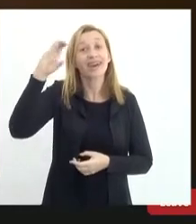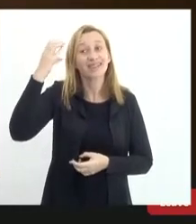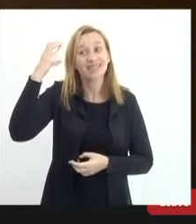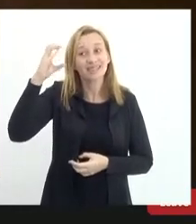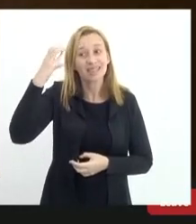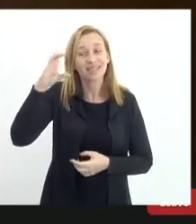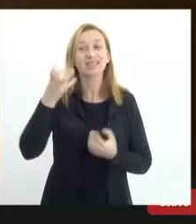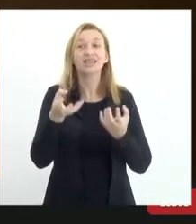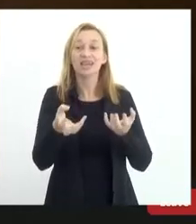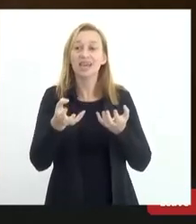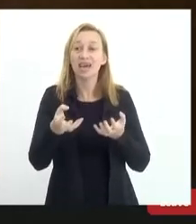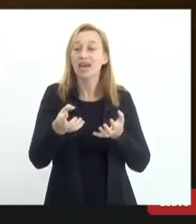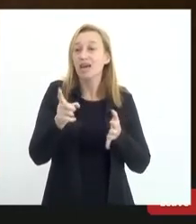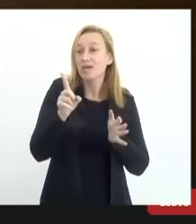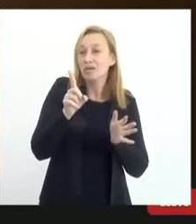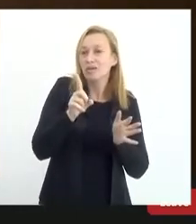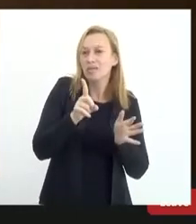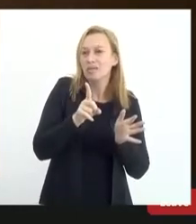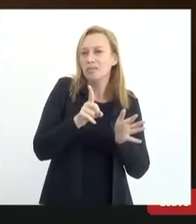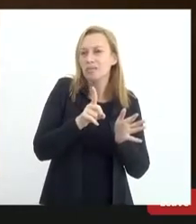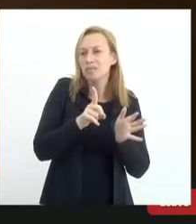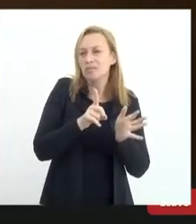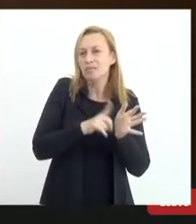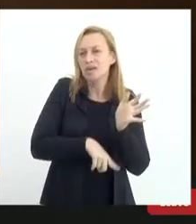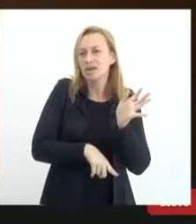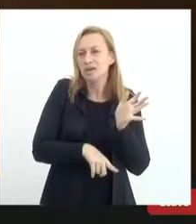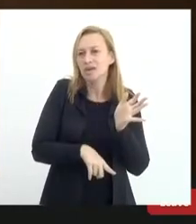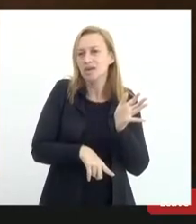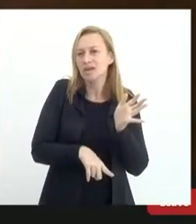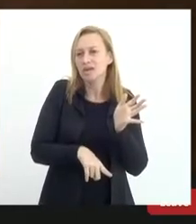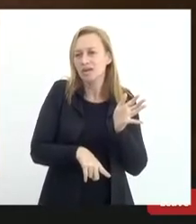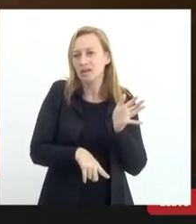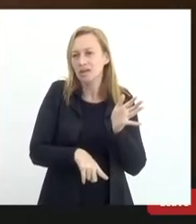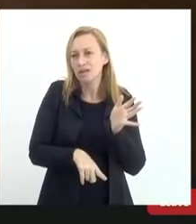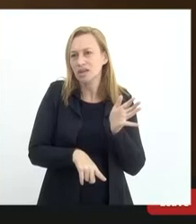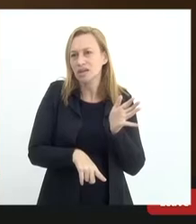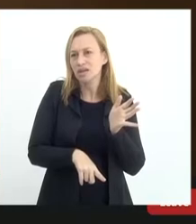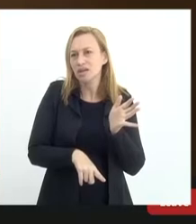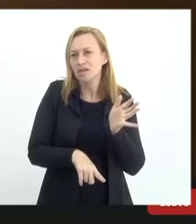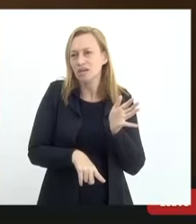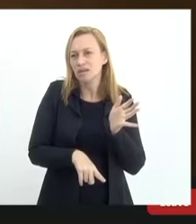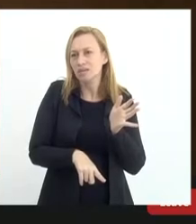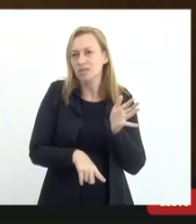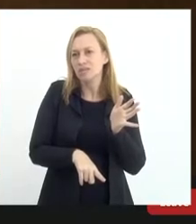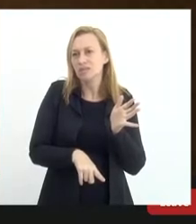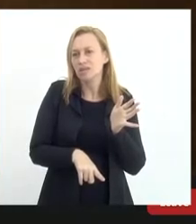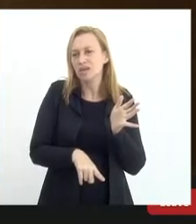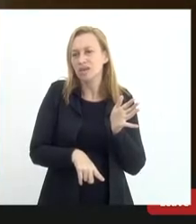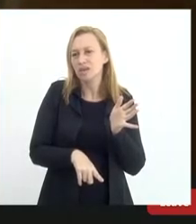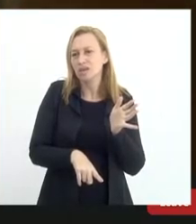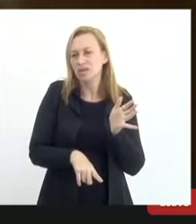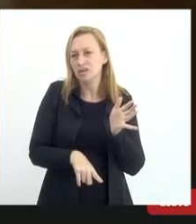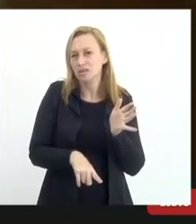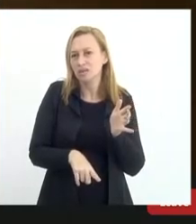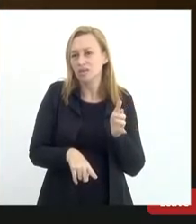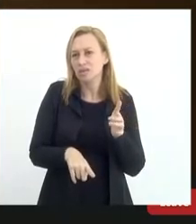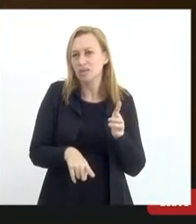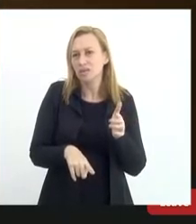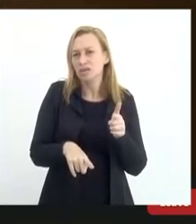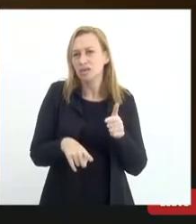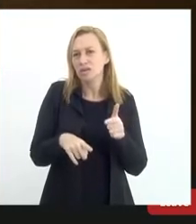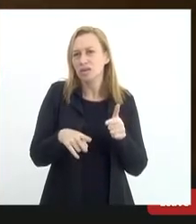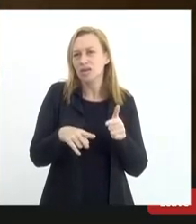quer menos ocorrências durante o transplante de um de uma pessoa. Ok,